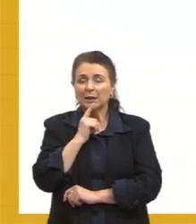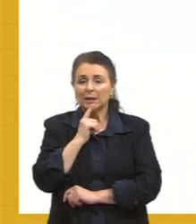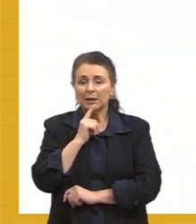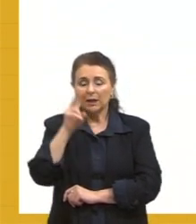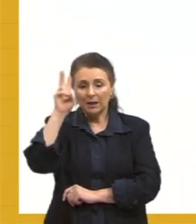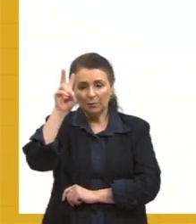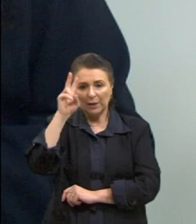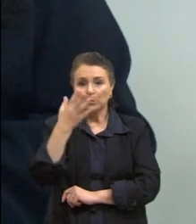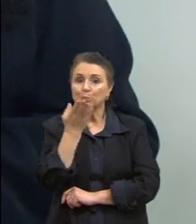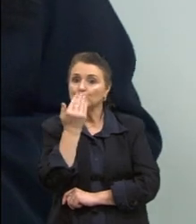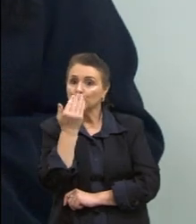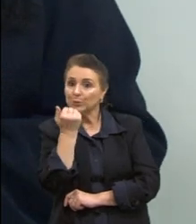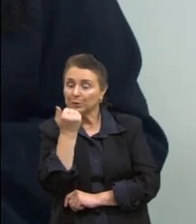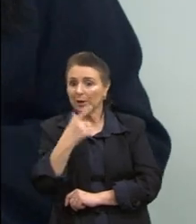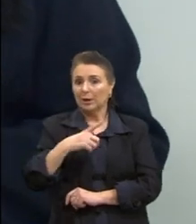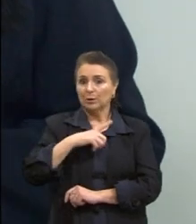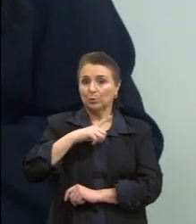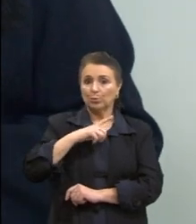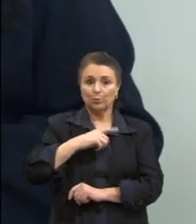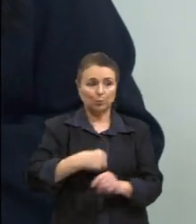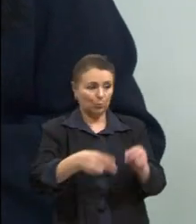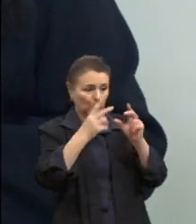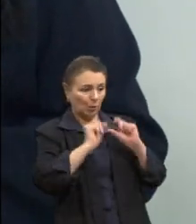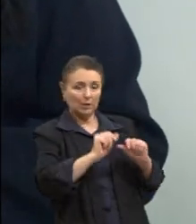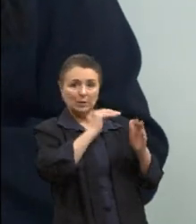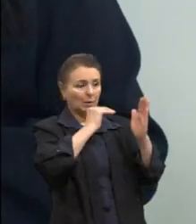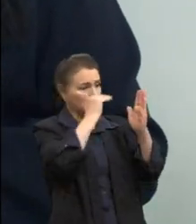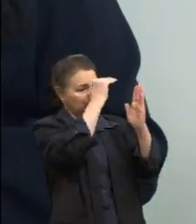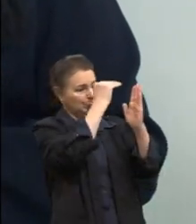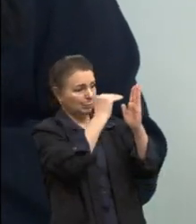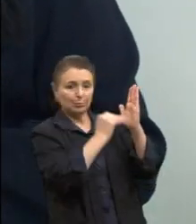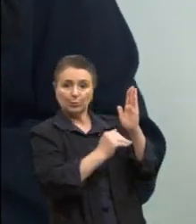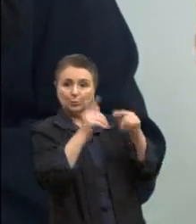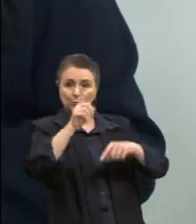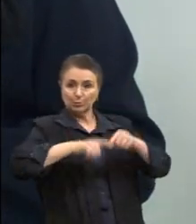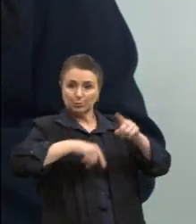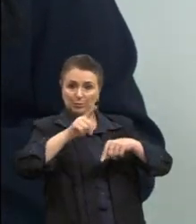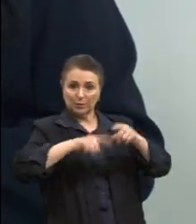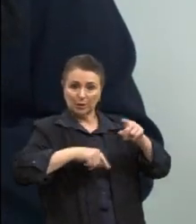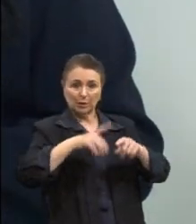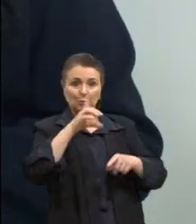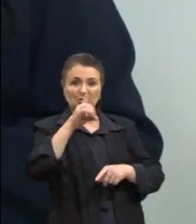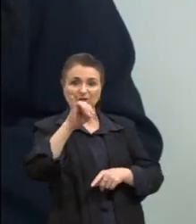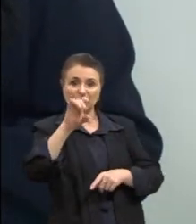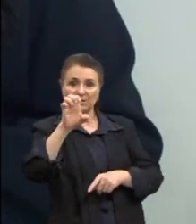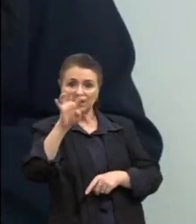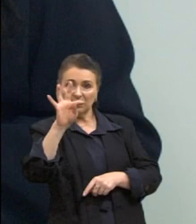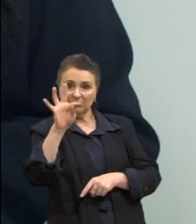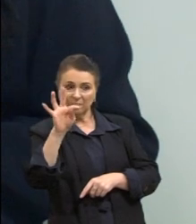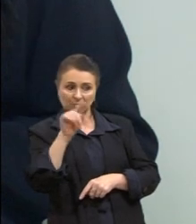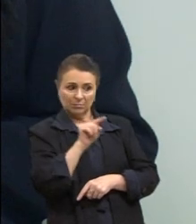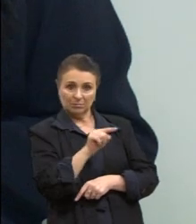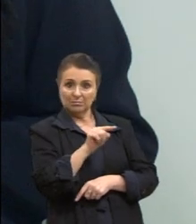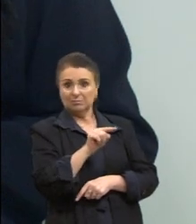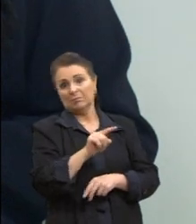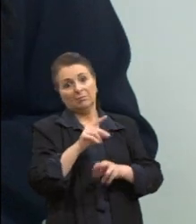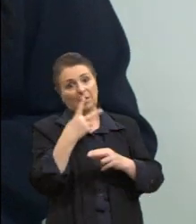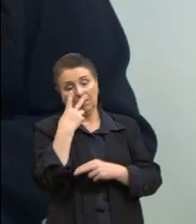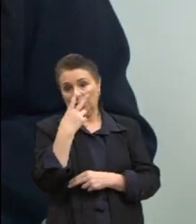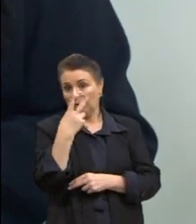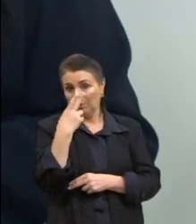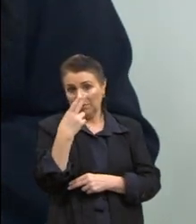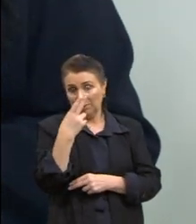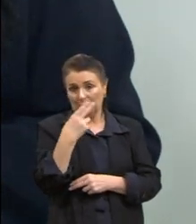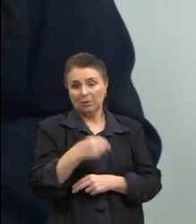mercado que você for olhar no rótulo um alimento diet, ele está escrito ali exatamente dessa maneira.